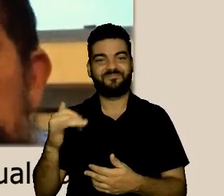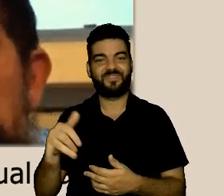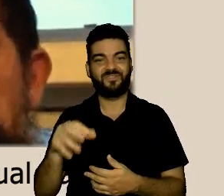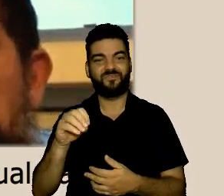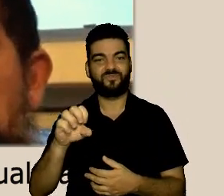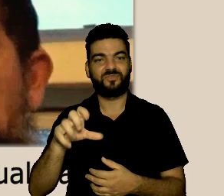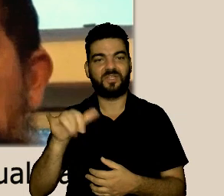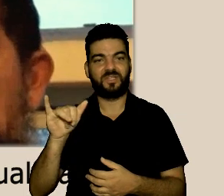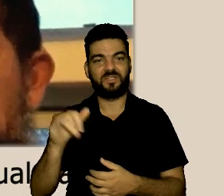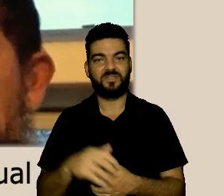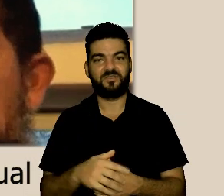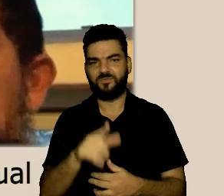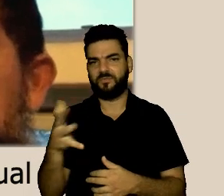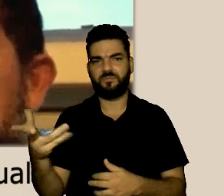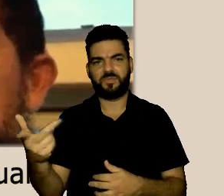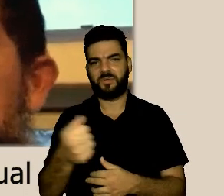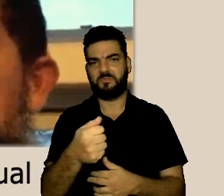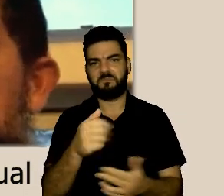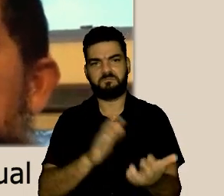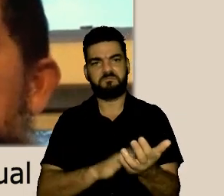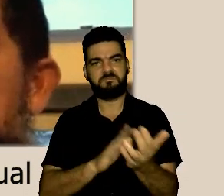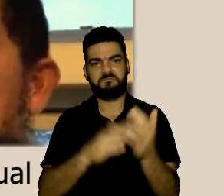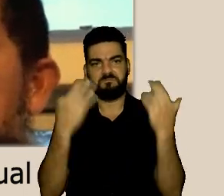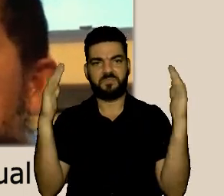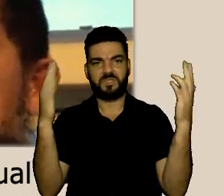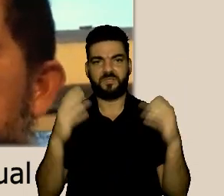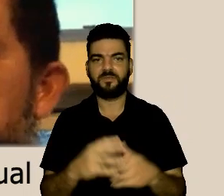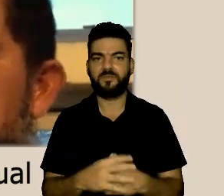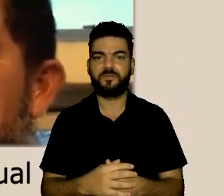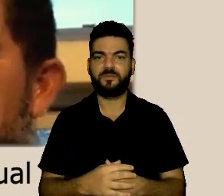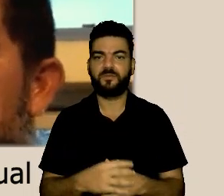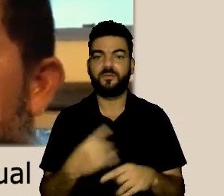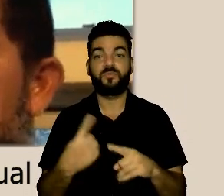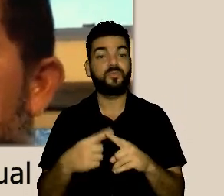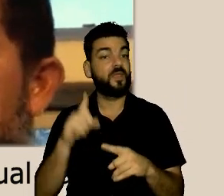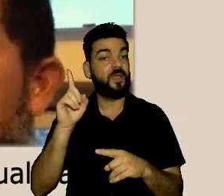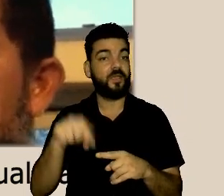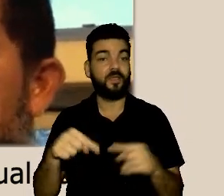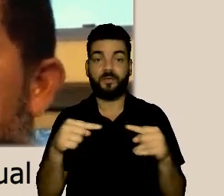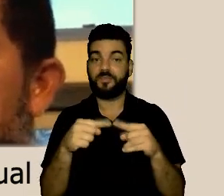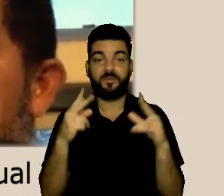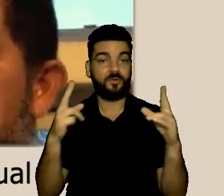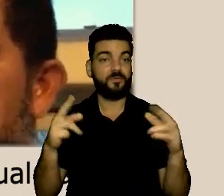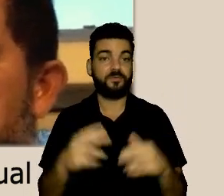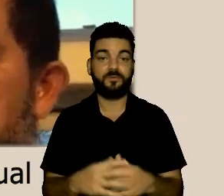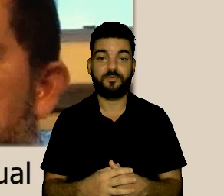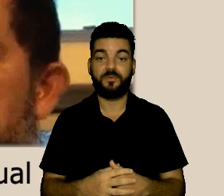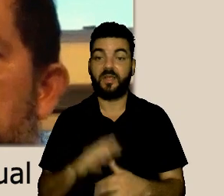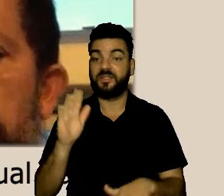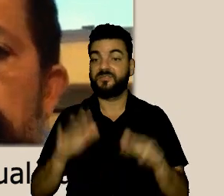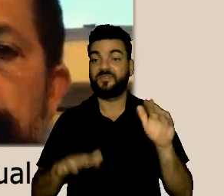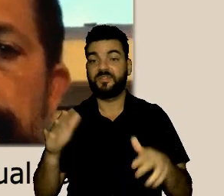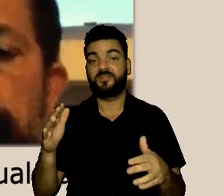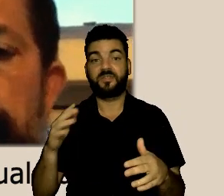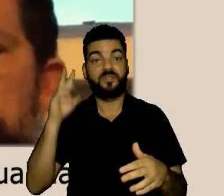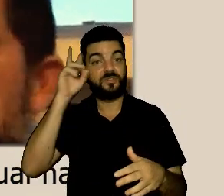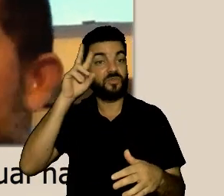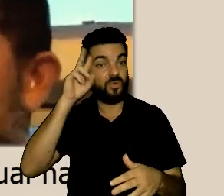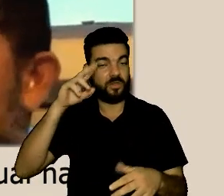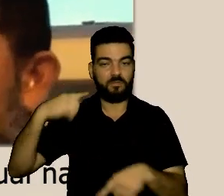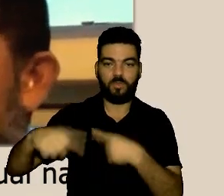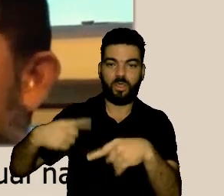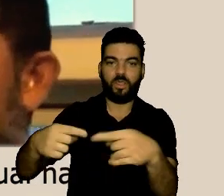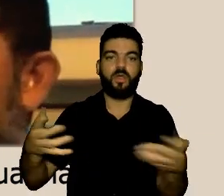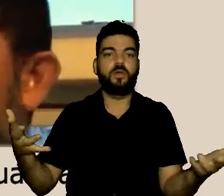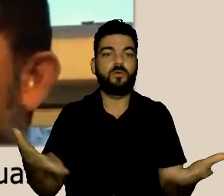questões por favor Jocely a senhora foi brilhante brilhante porque é